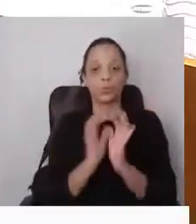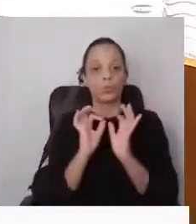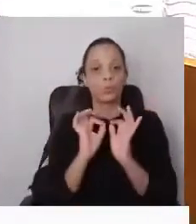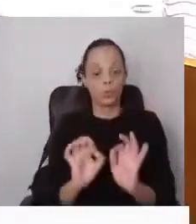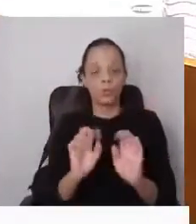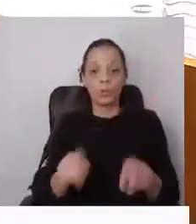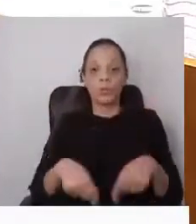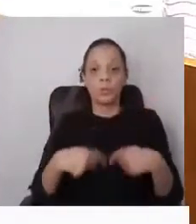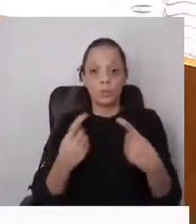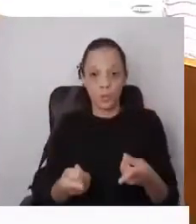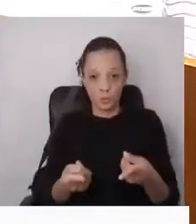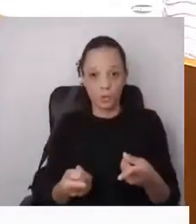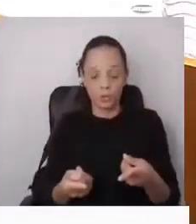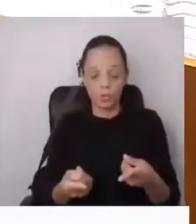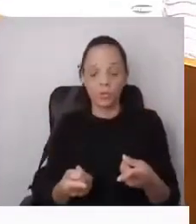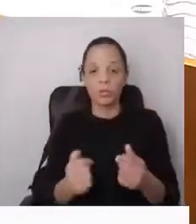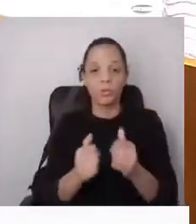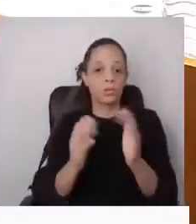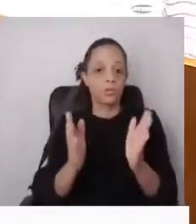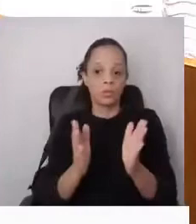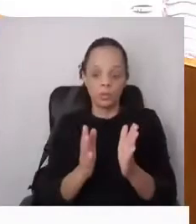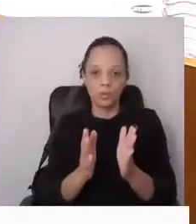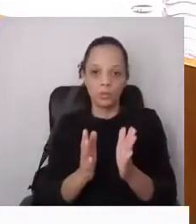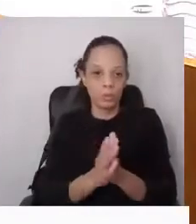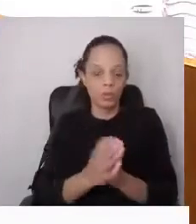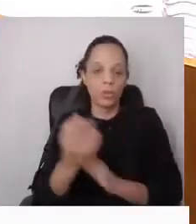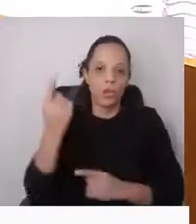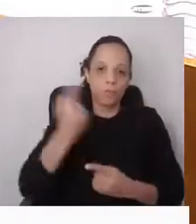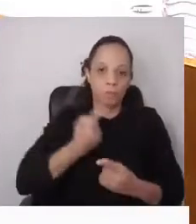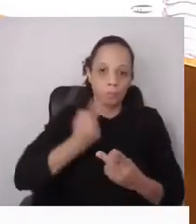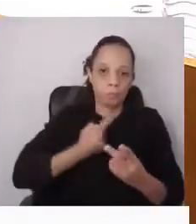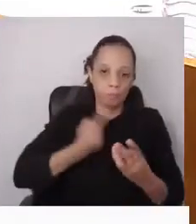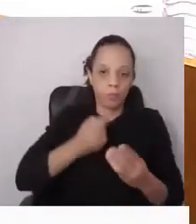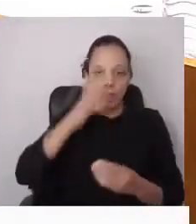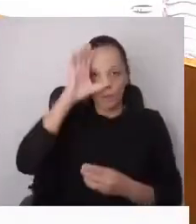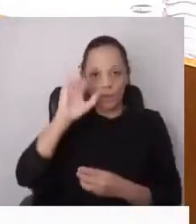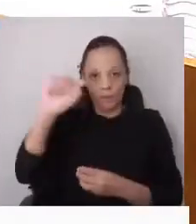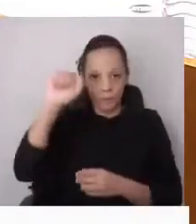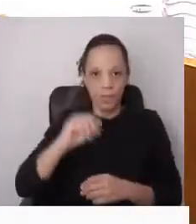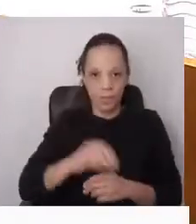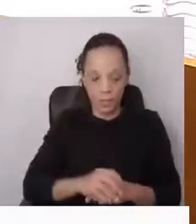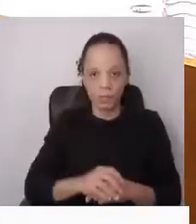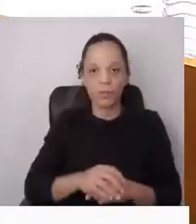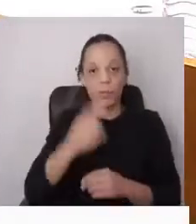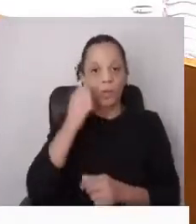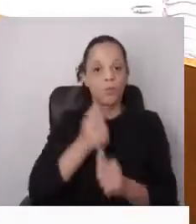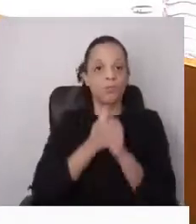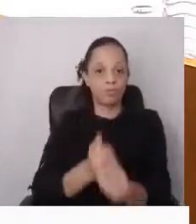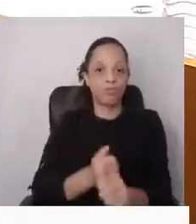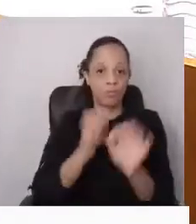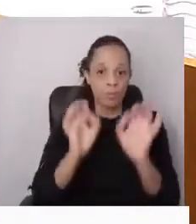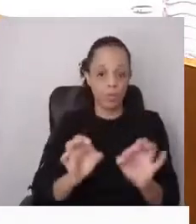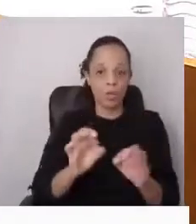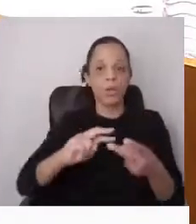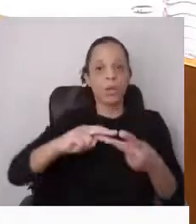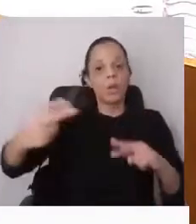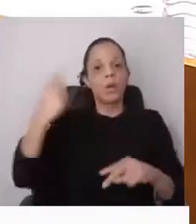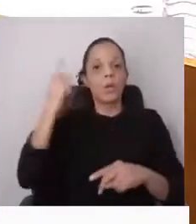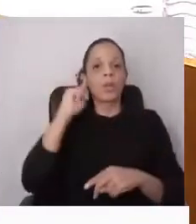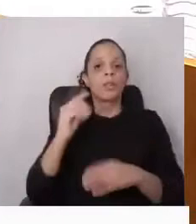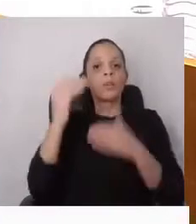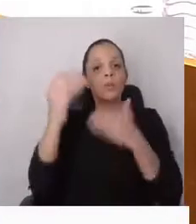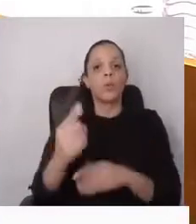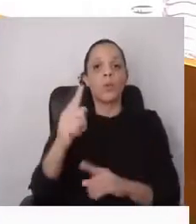de toda esta obrigatoriedade do Governo ter sido cumprida, o Município tem um prazo de um